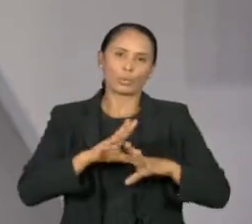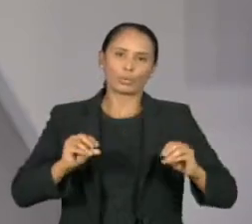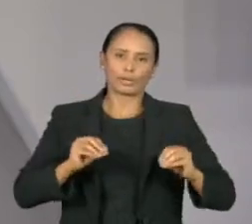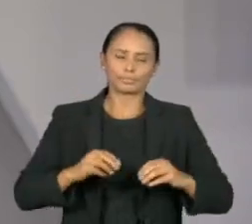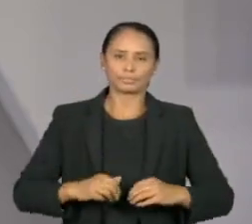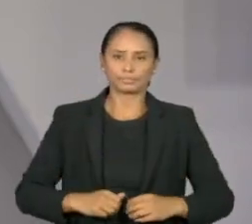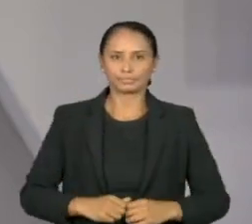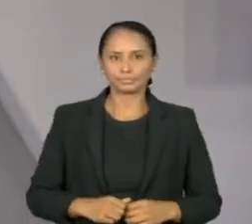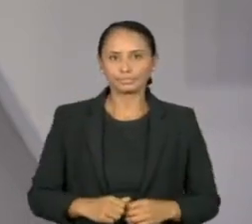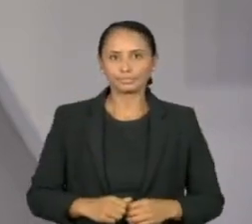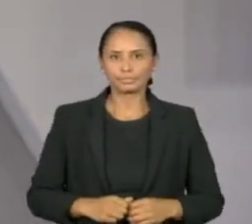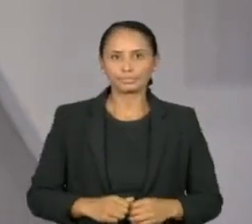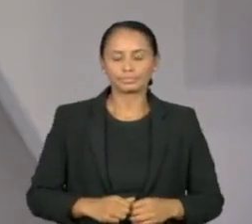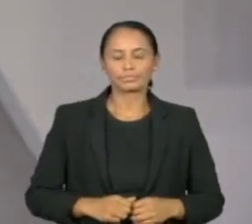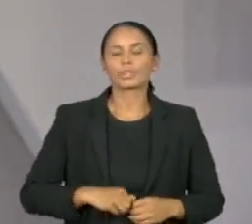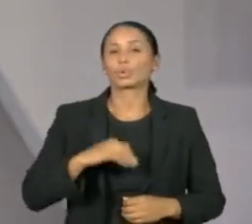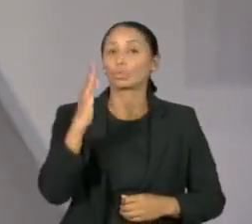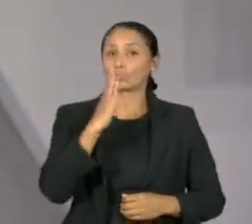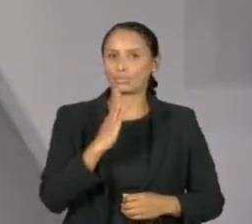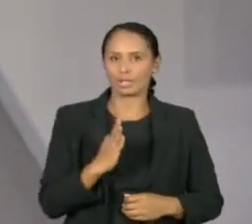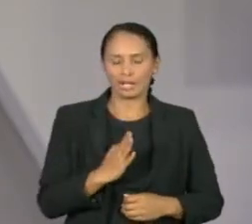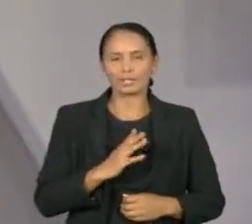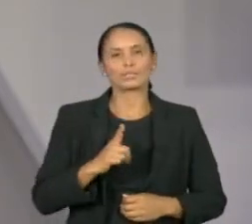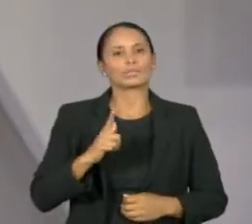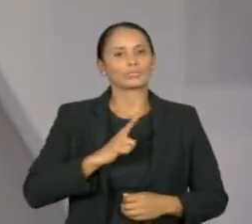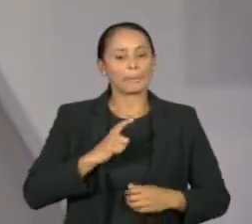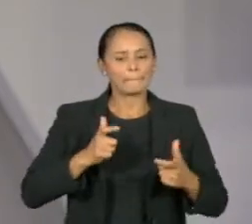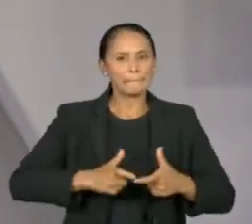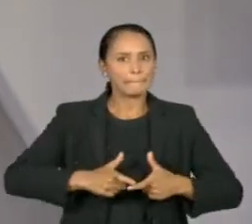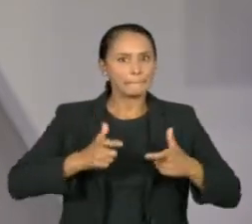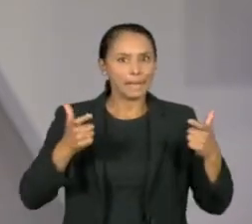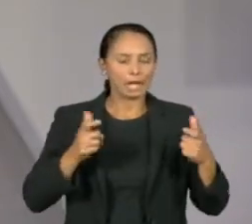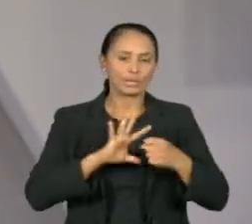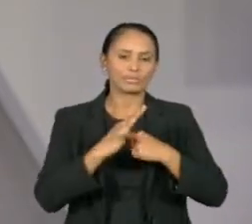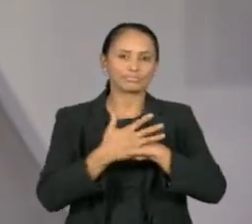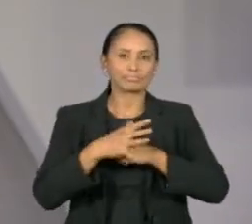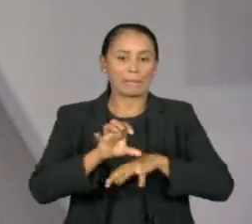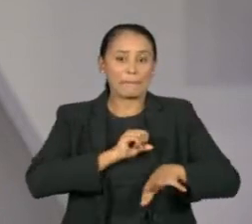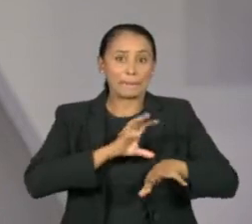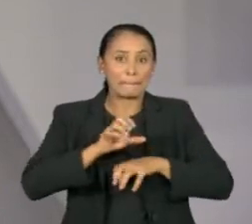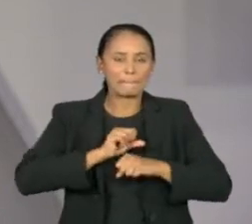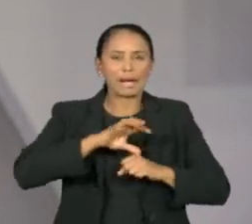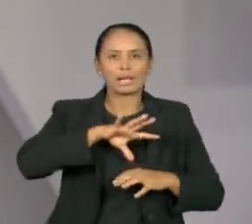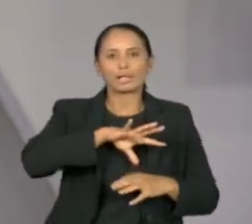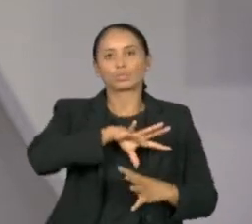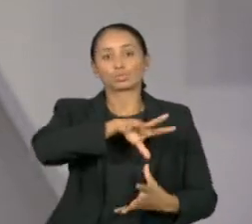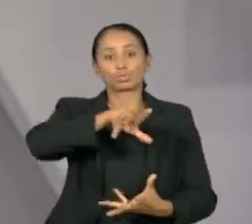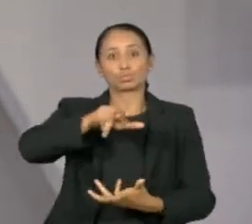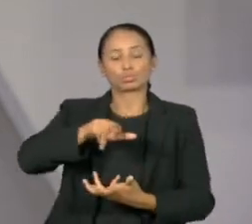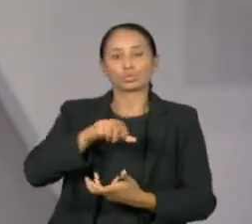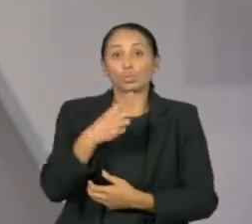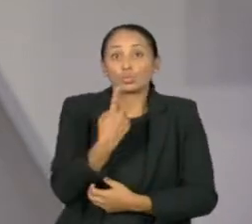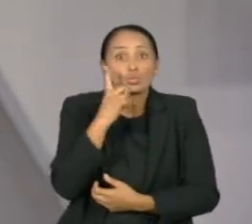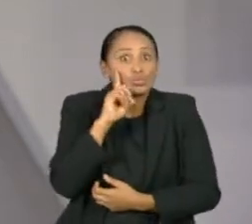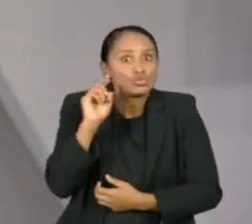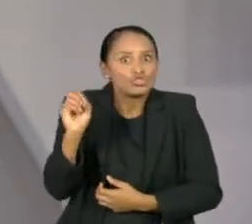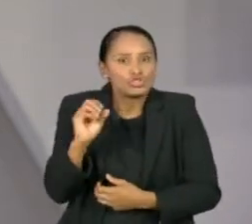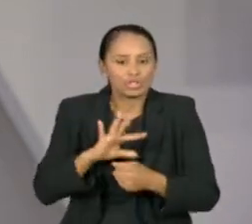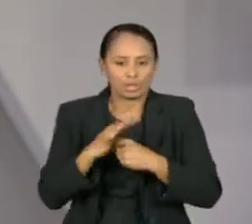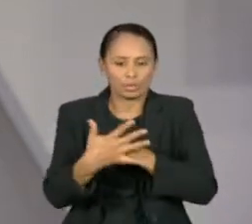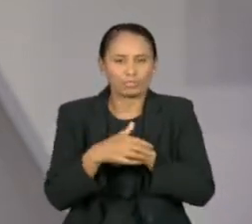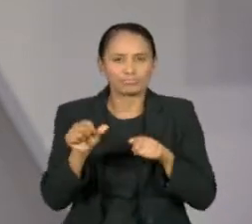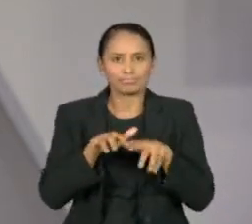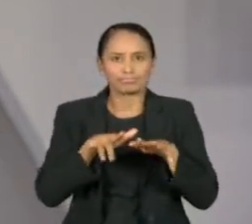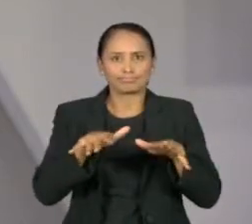O Brasil tem o maior registro de casos de covid-19 num único dia desde o início da pandemia. Um dos